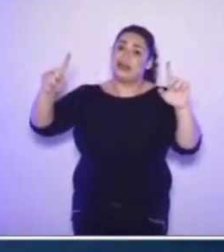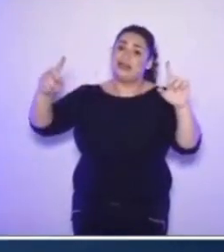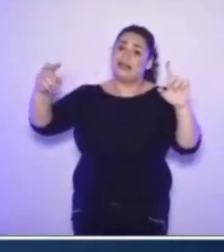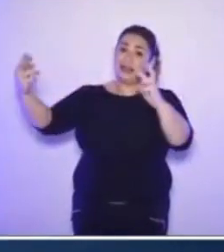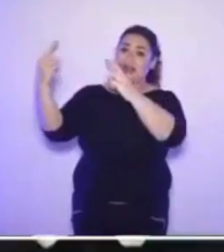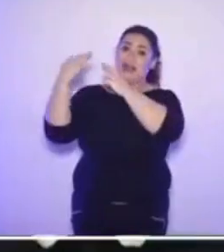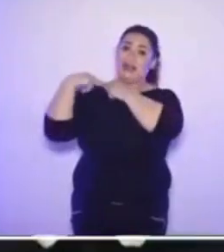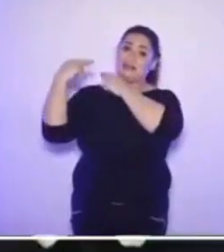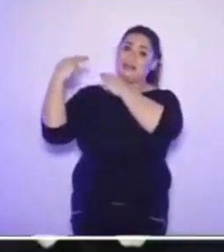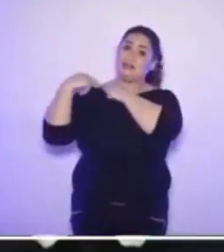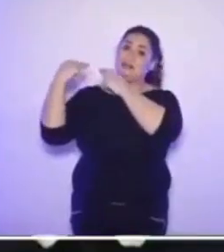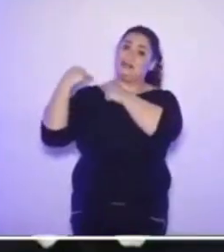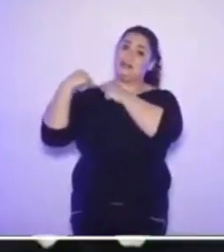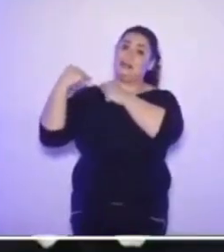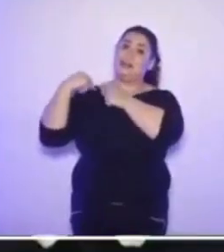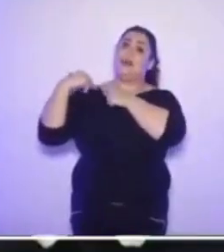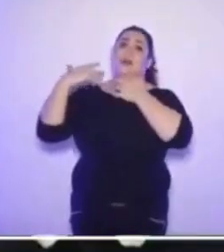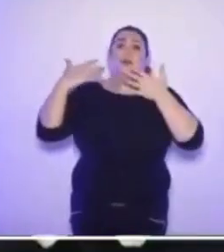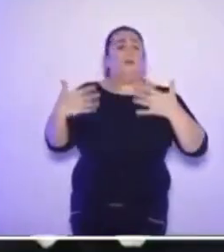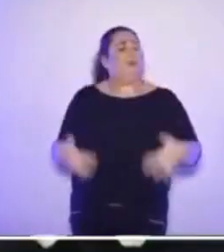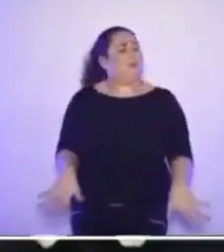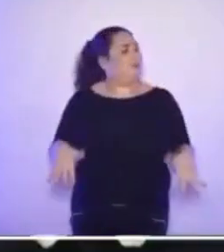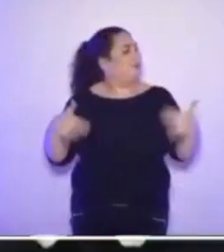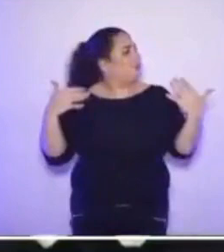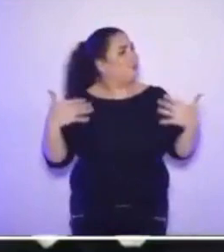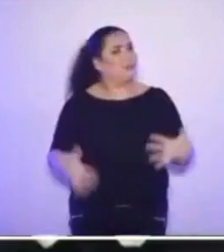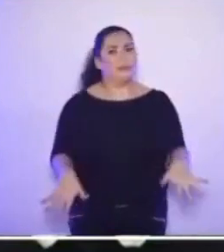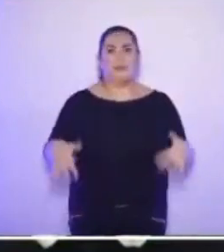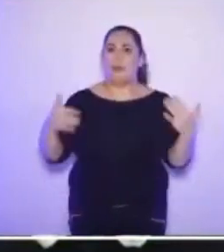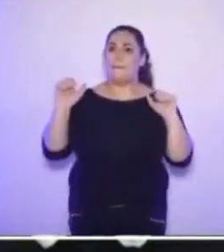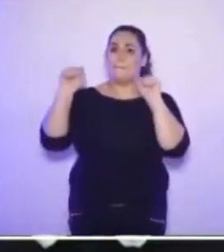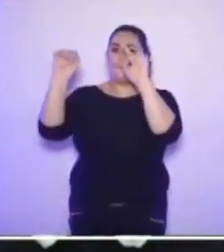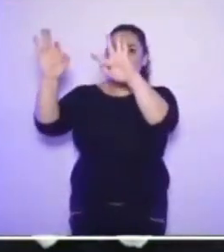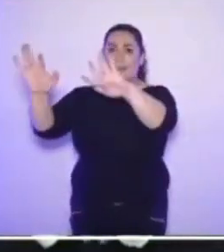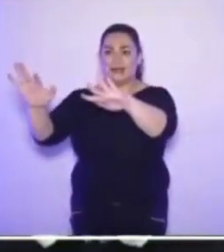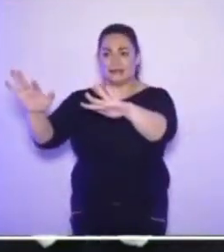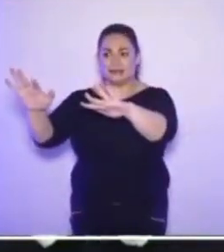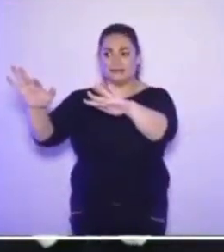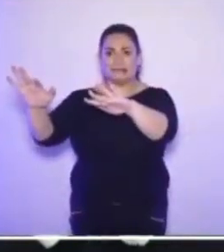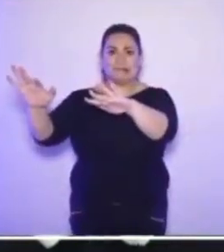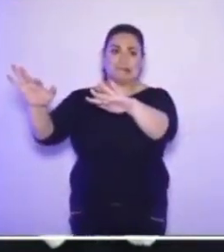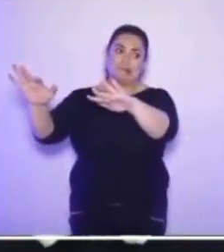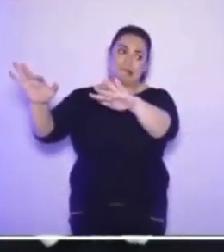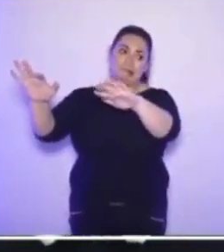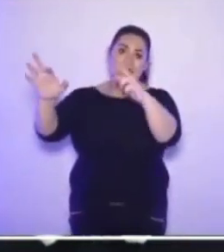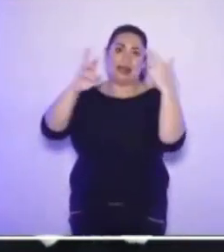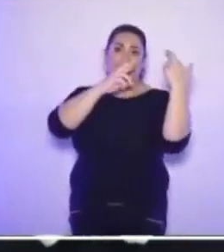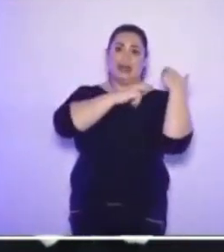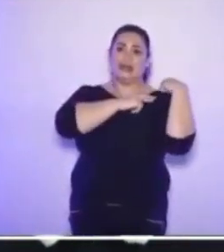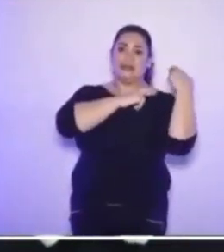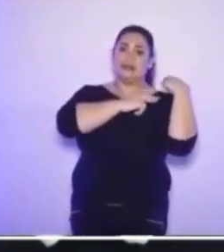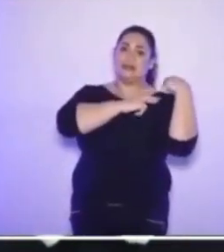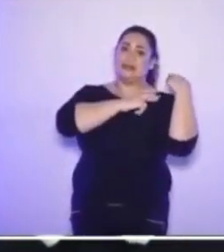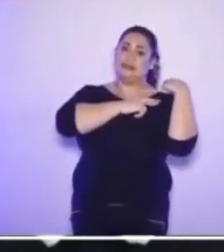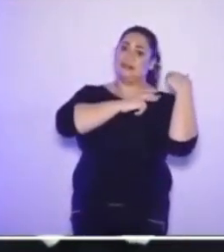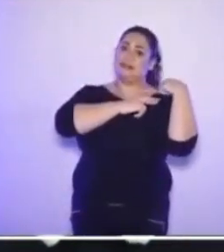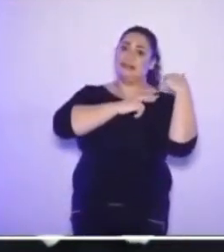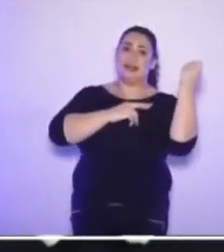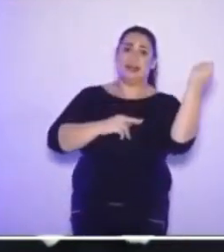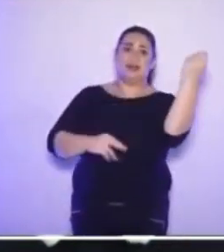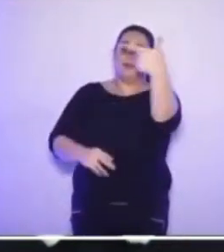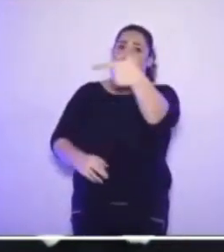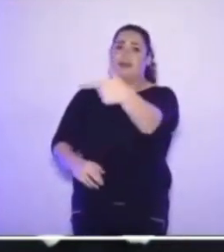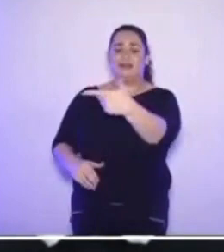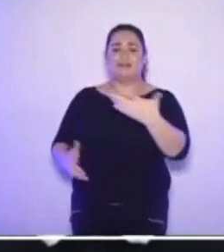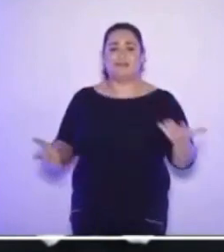qualquer circunstância, já seria imensa. Tocar esta cidade, governar Campina, é um grande desafio.